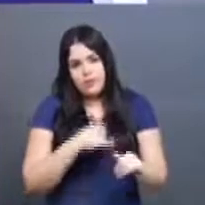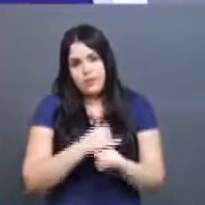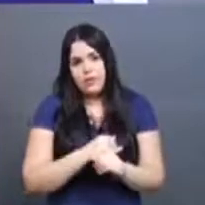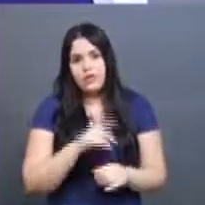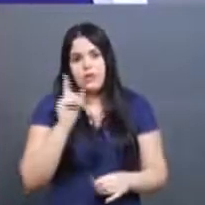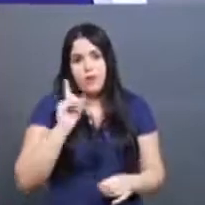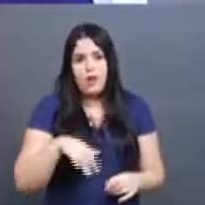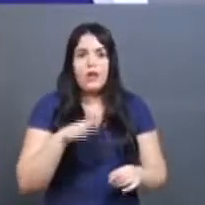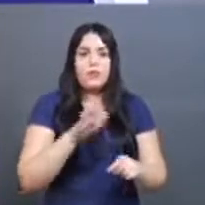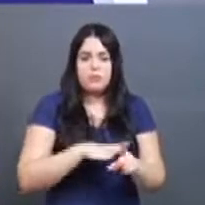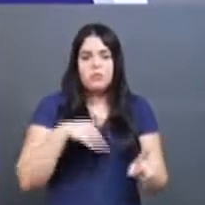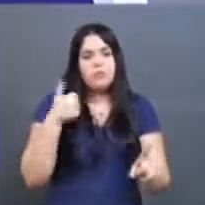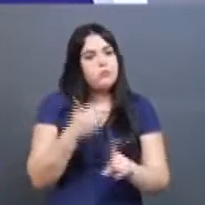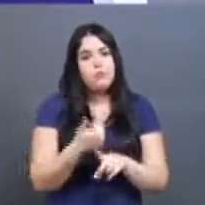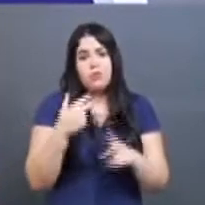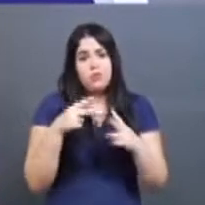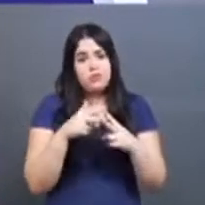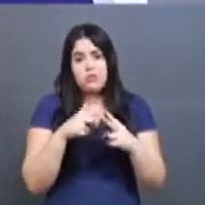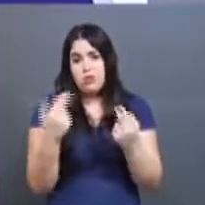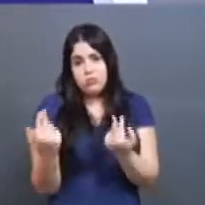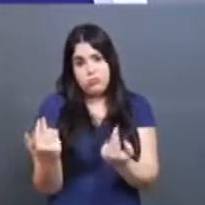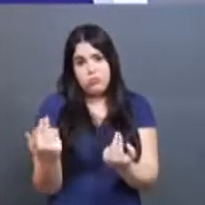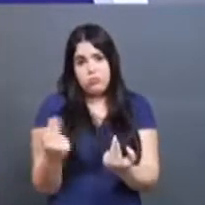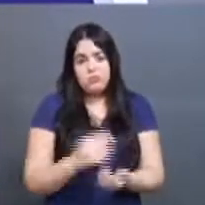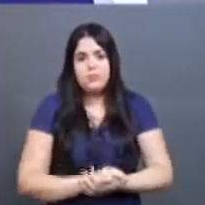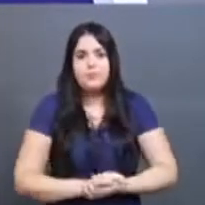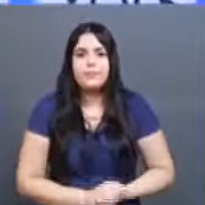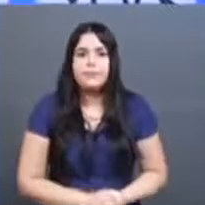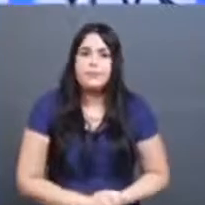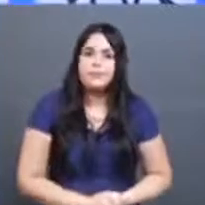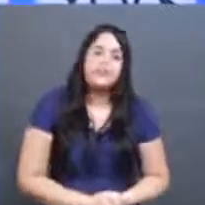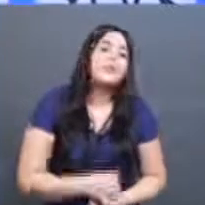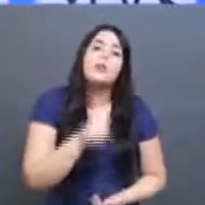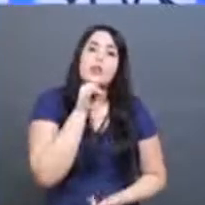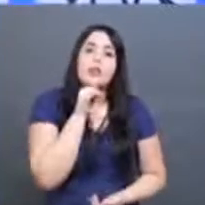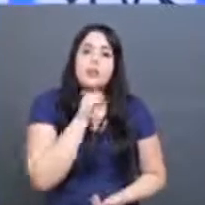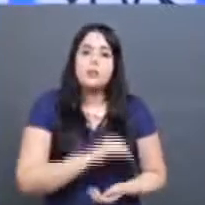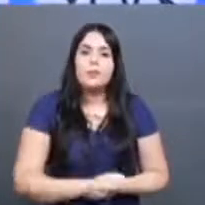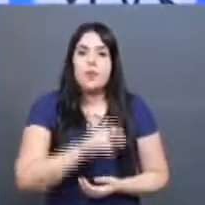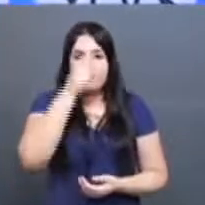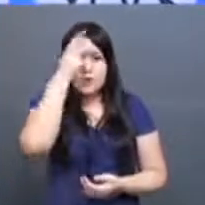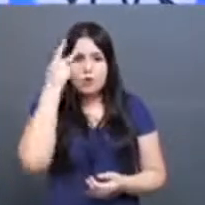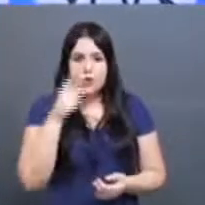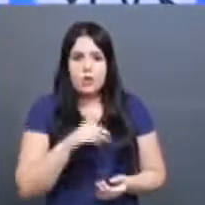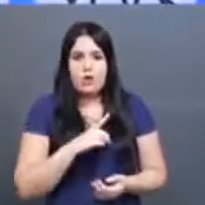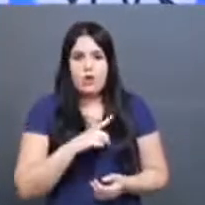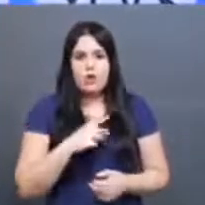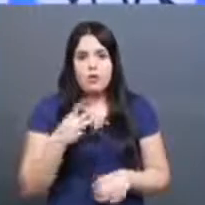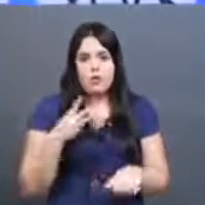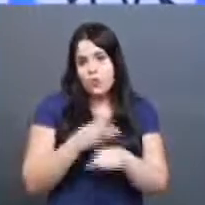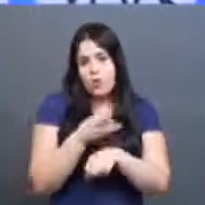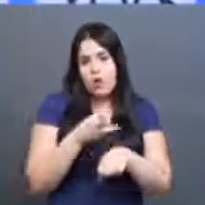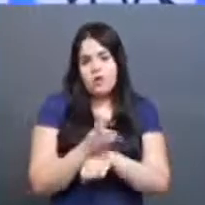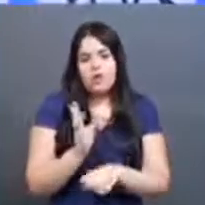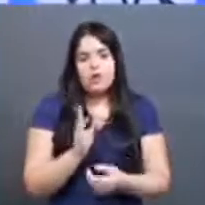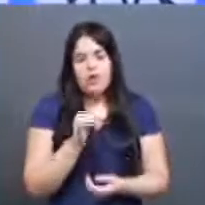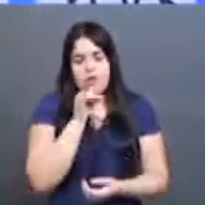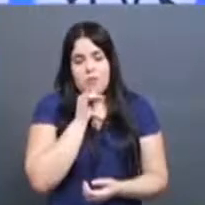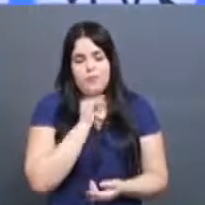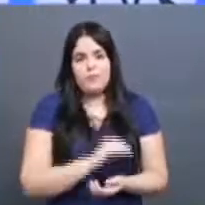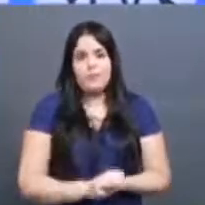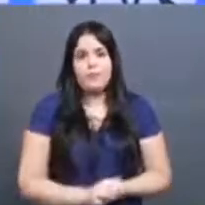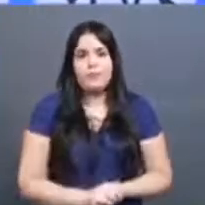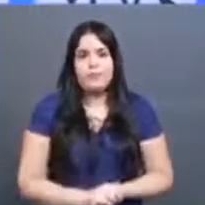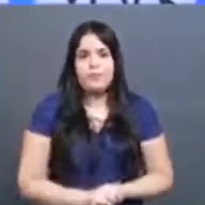praticando e compactuando da mesma prática. Por exemplo, a pessoa recebeu, através de um aplicativo, de